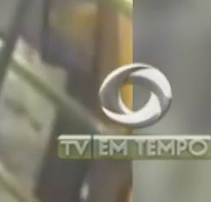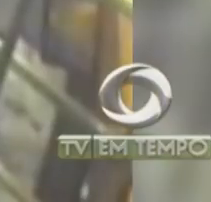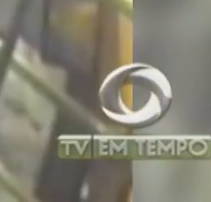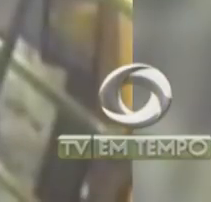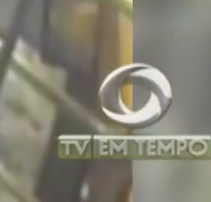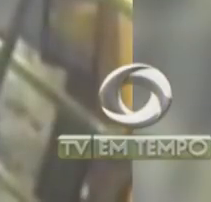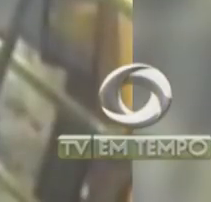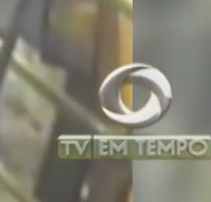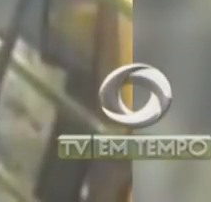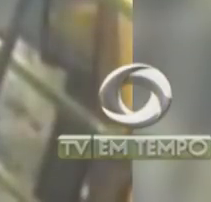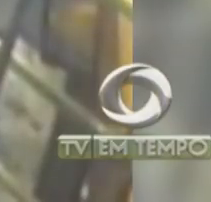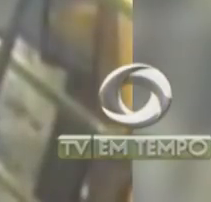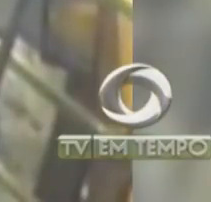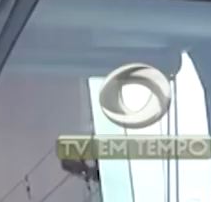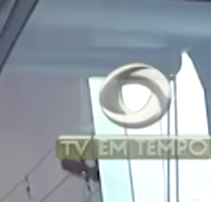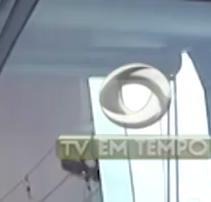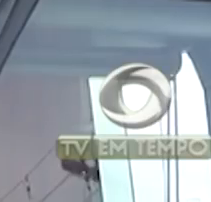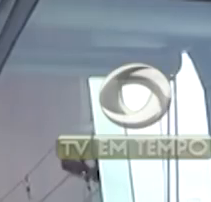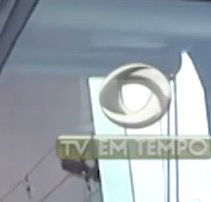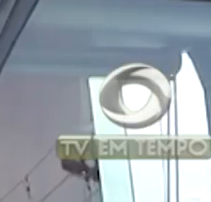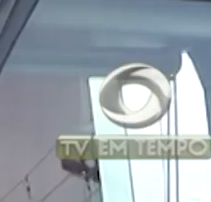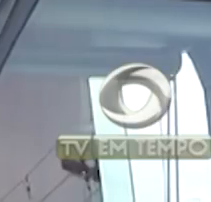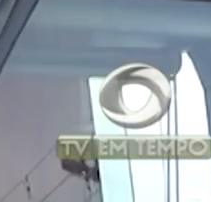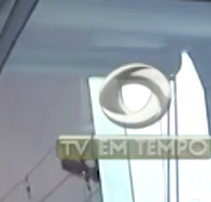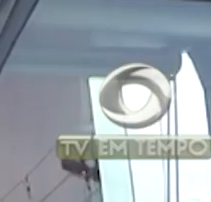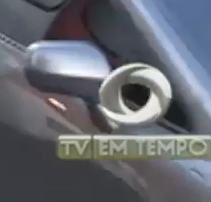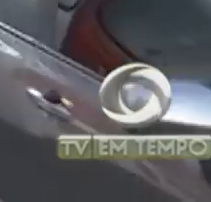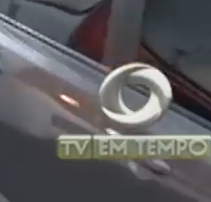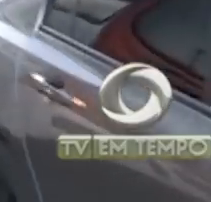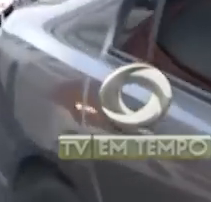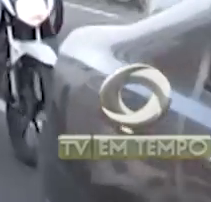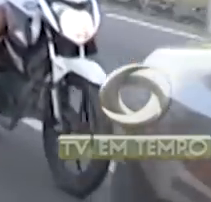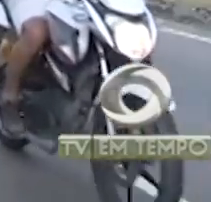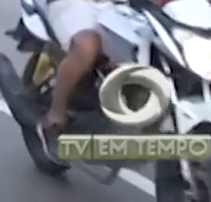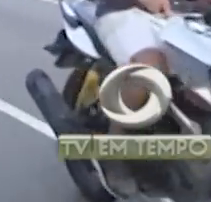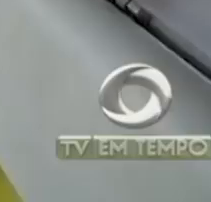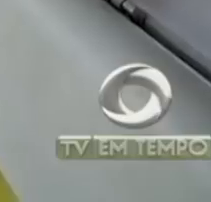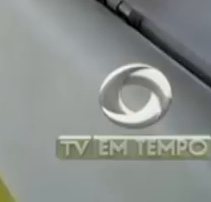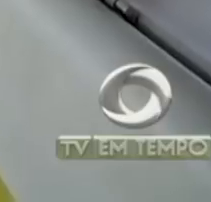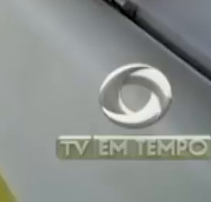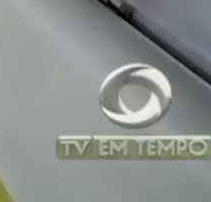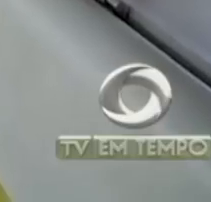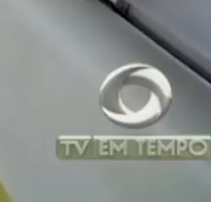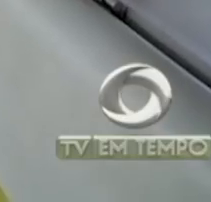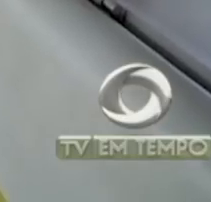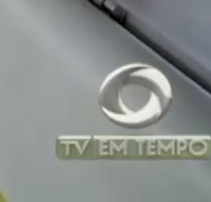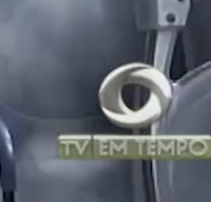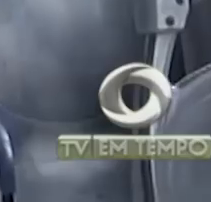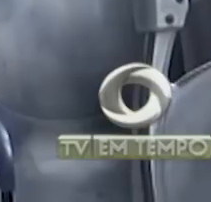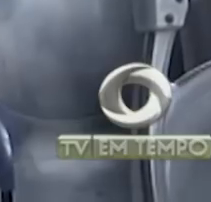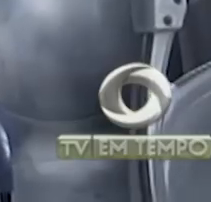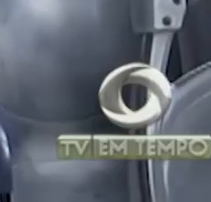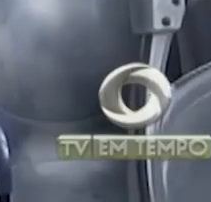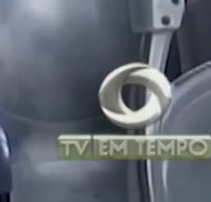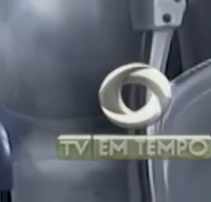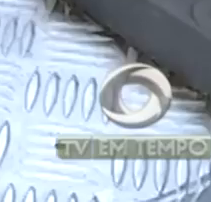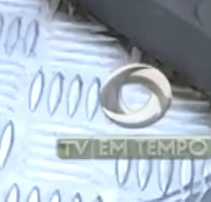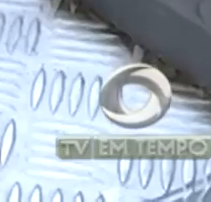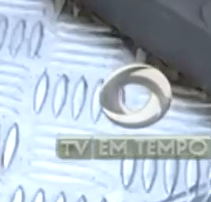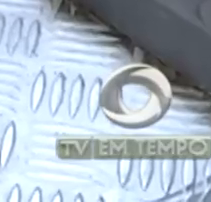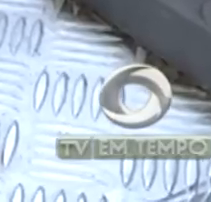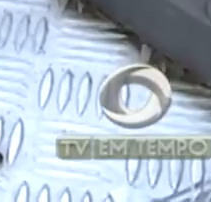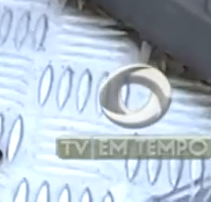2017. Quase 2.000 até junho deste ano. Uma única linha, assaltada mais de uma vez.